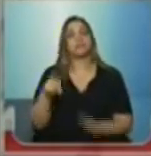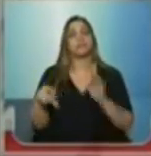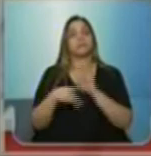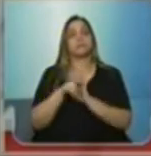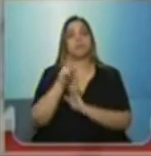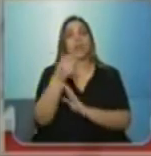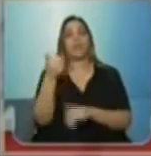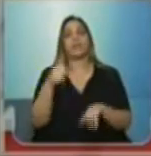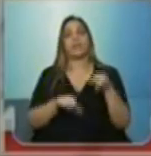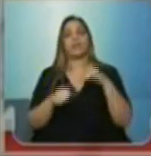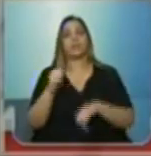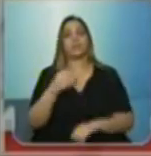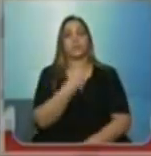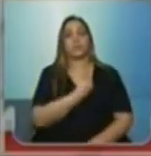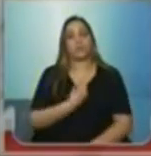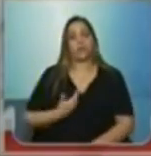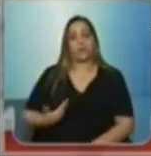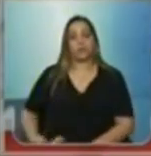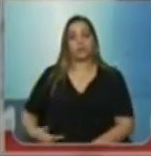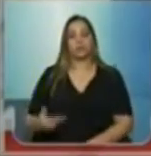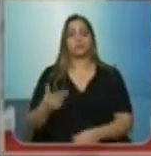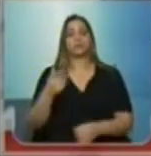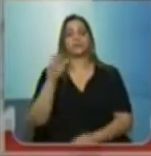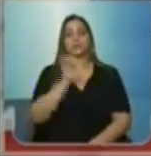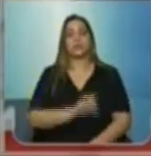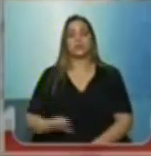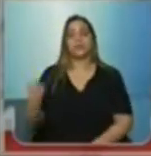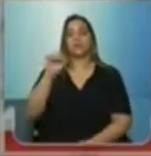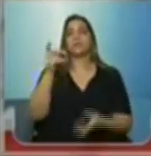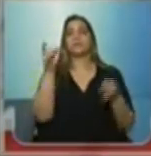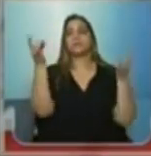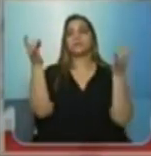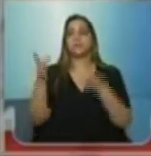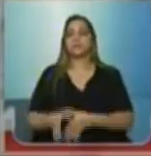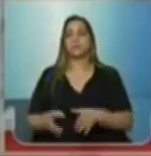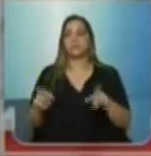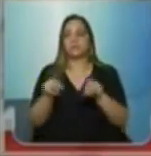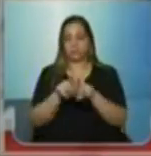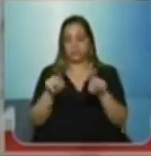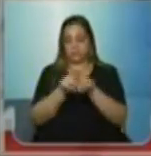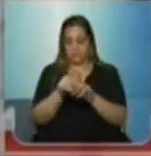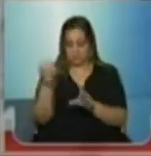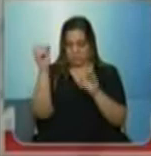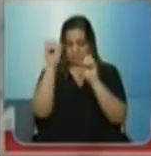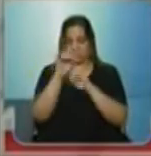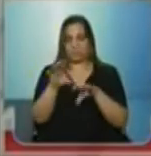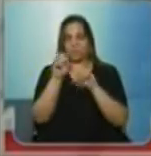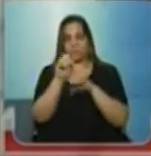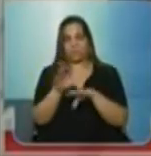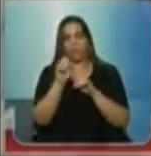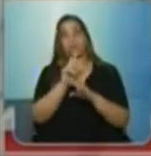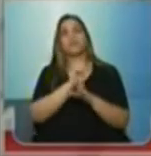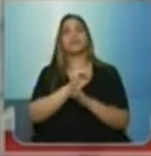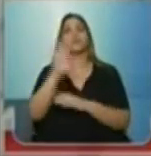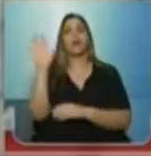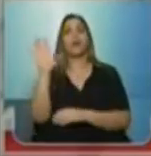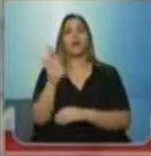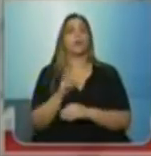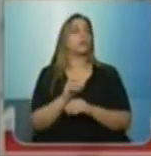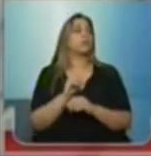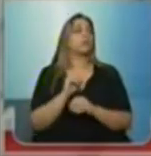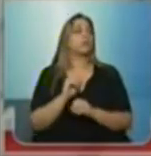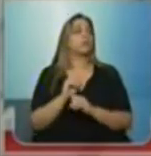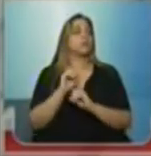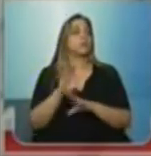avaliação do governo estadual, e seja na desistência de educadores, que estão indo embora, abandonando